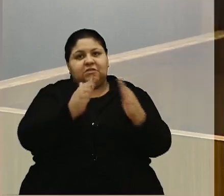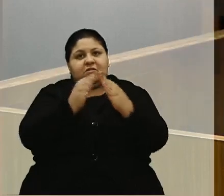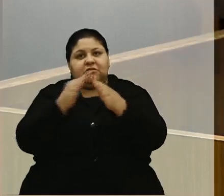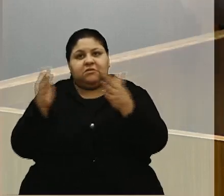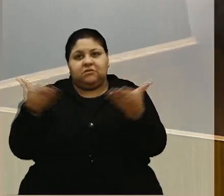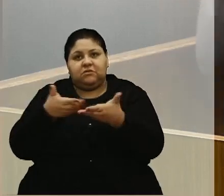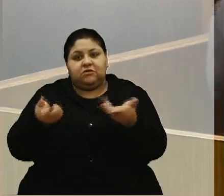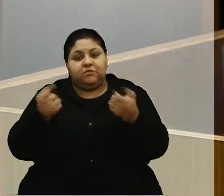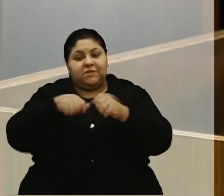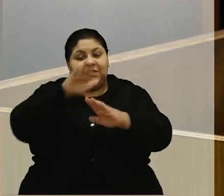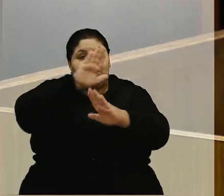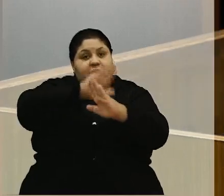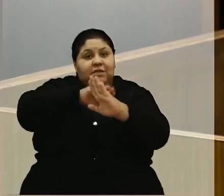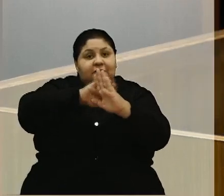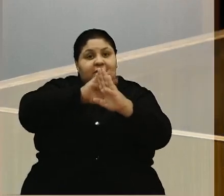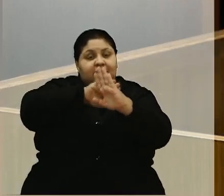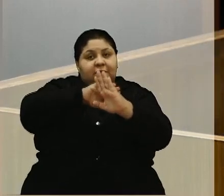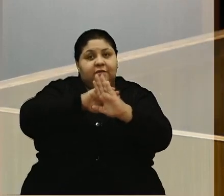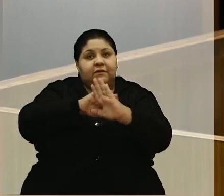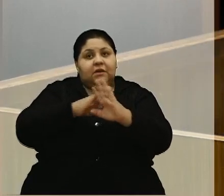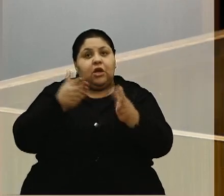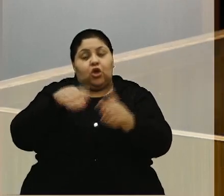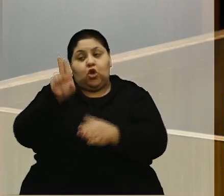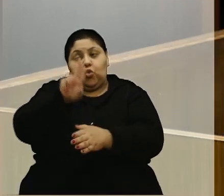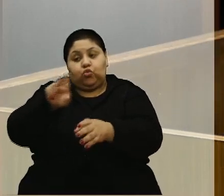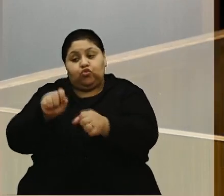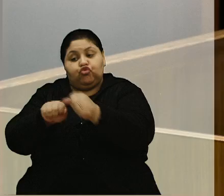telhas, então, usa o recurso para comprar telhas.